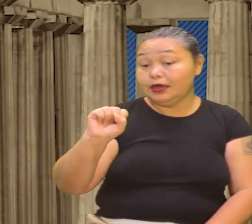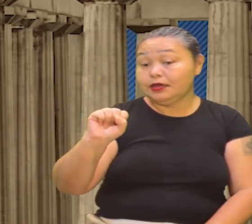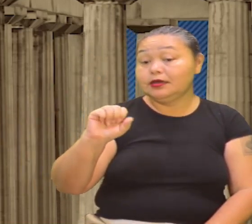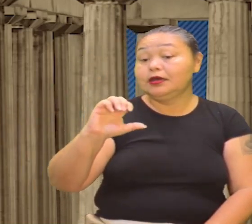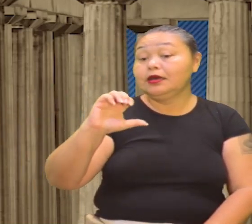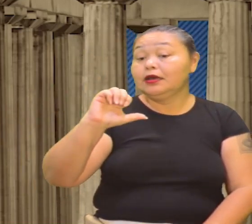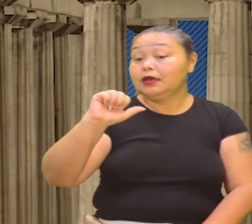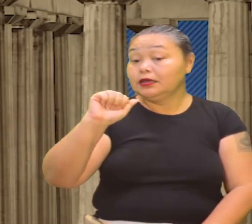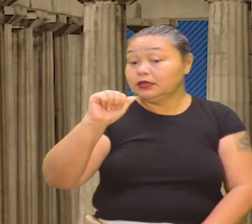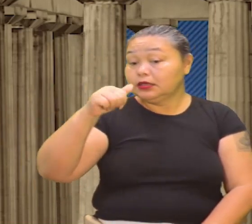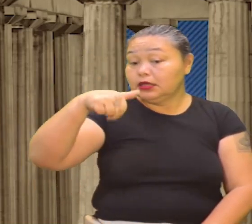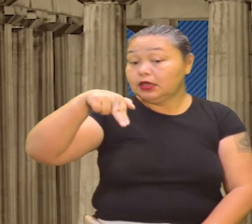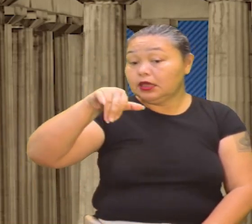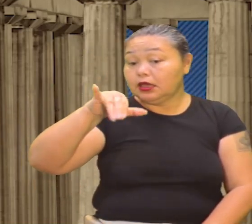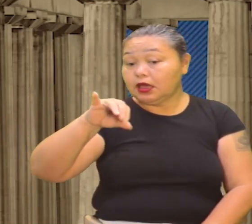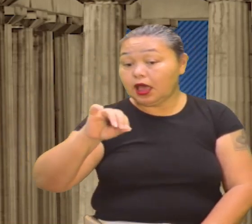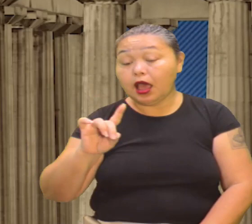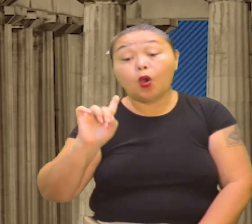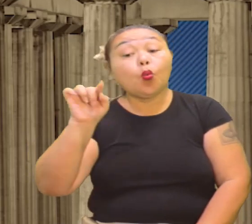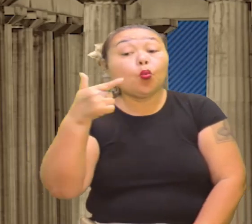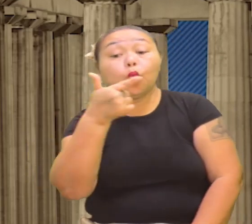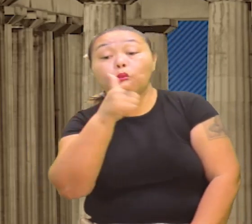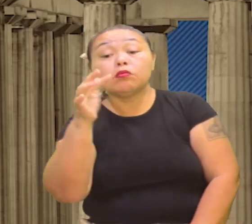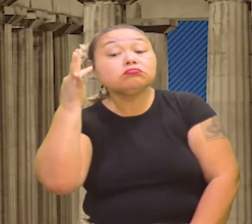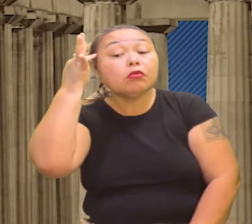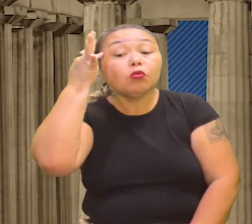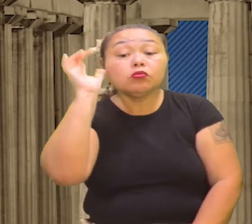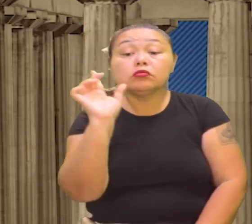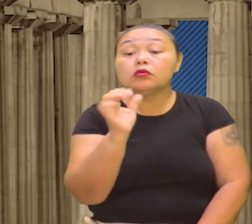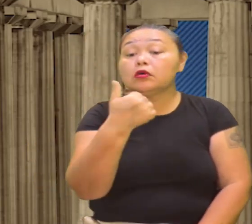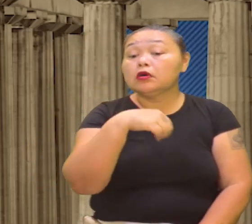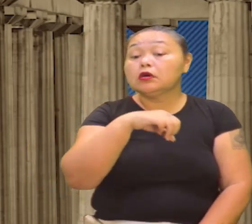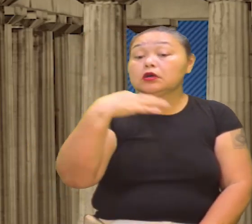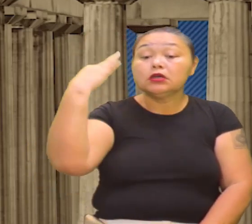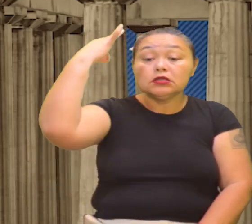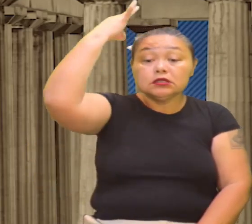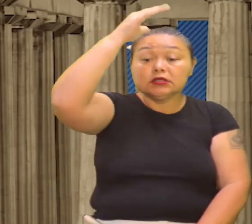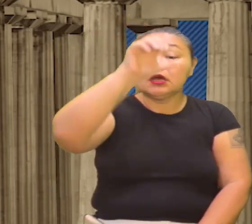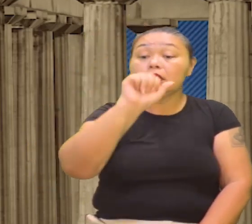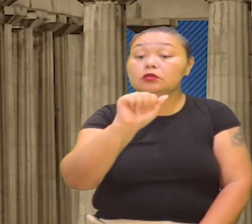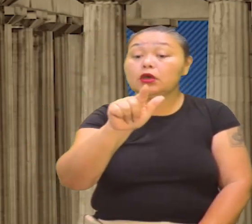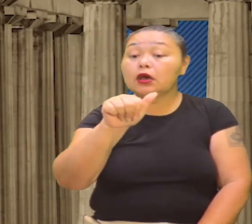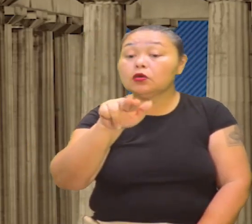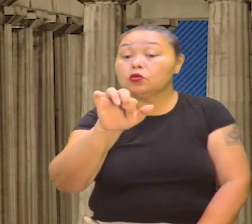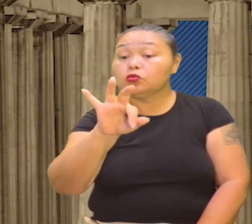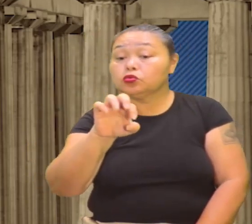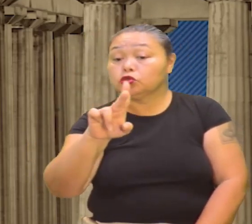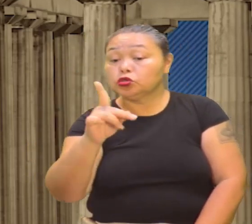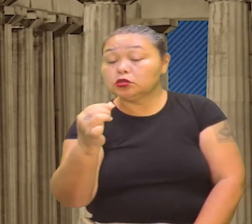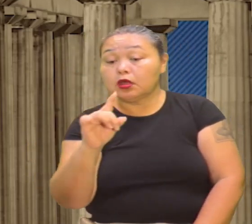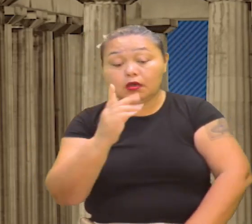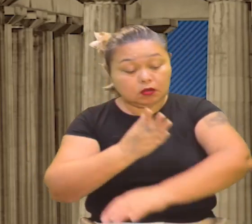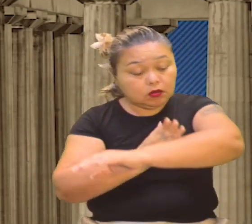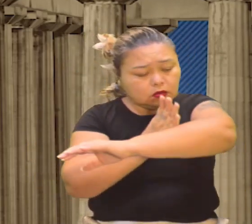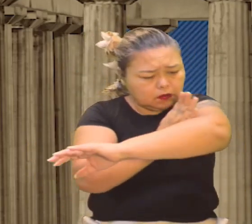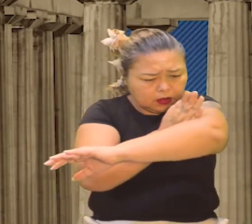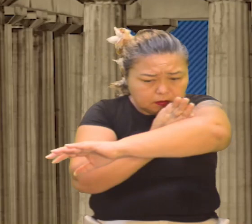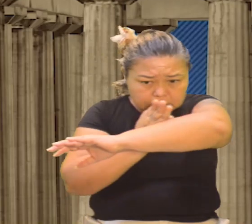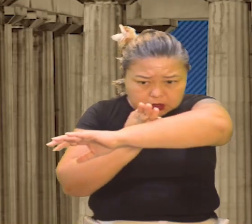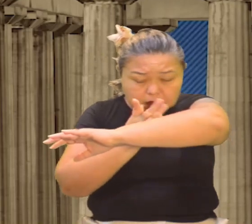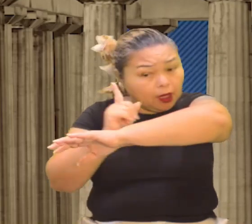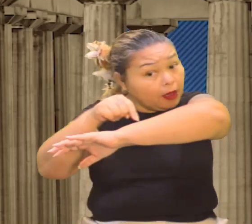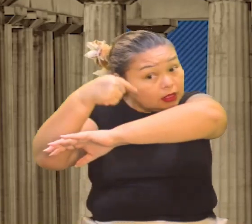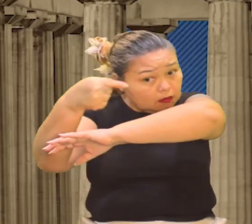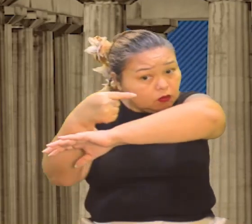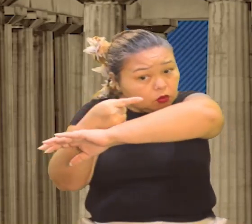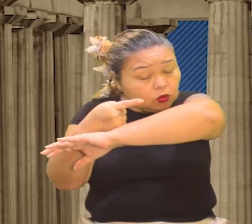ele transformou o pensamento de Platão bem no início da Idade Média. Aí, lá depois, na Escolástica,